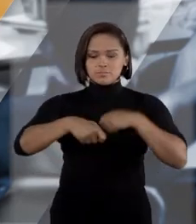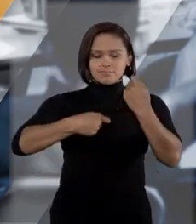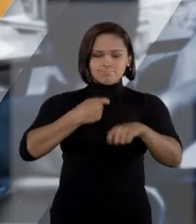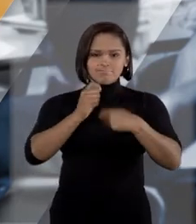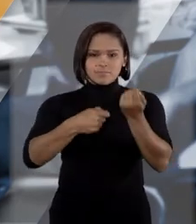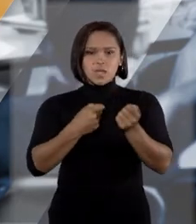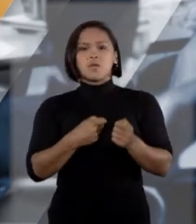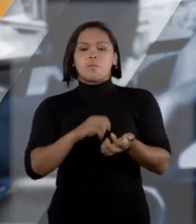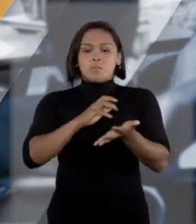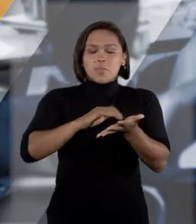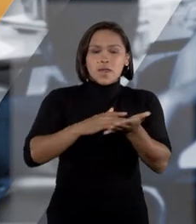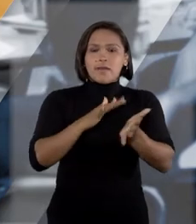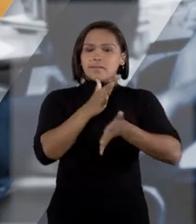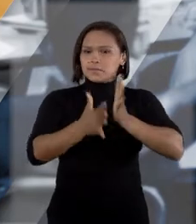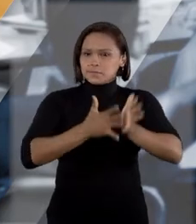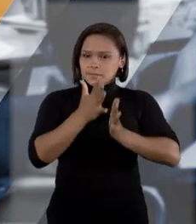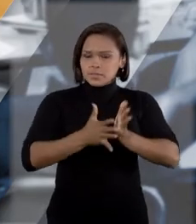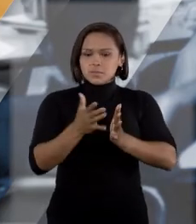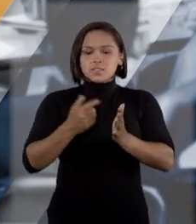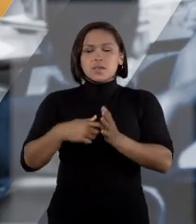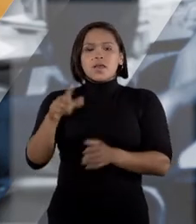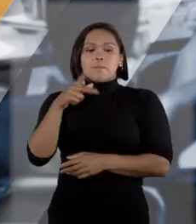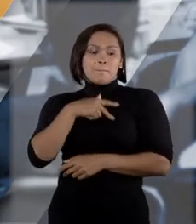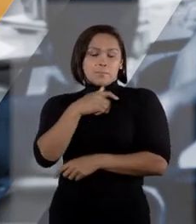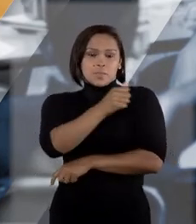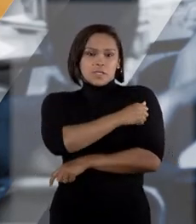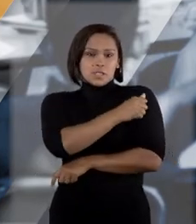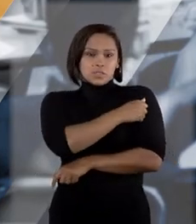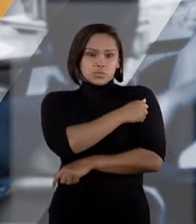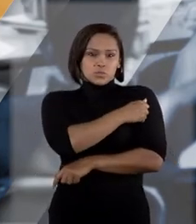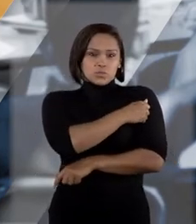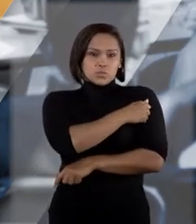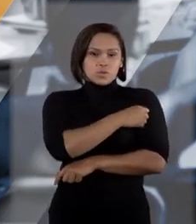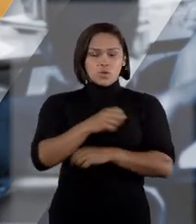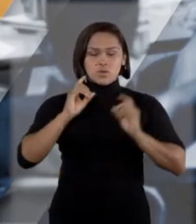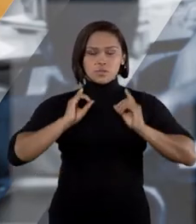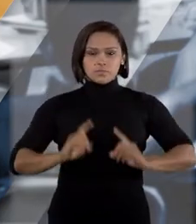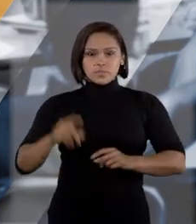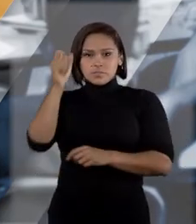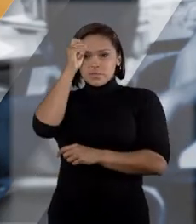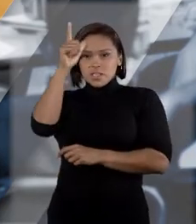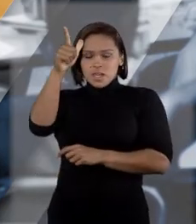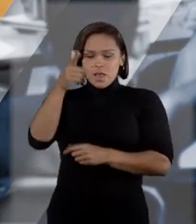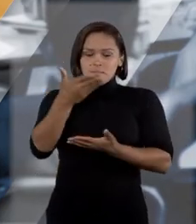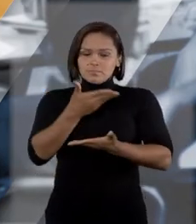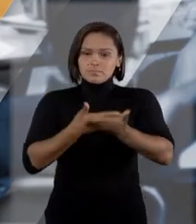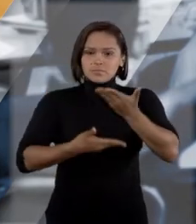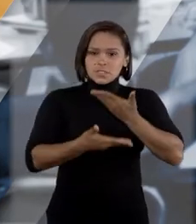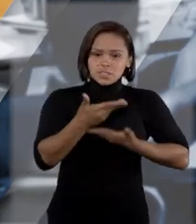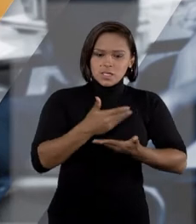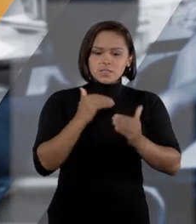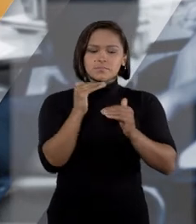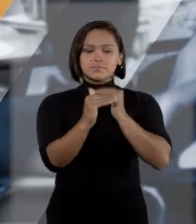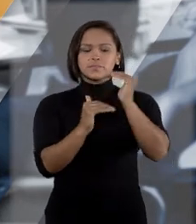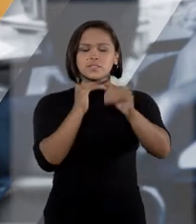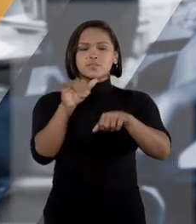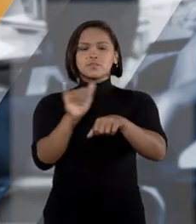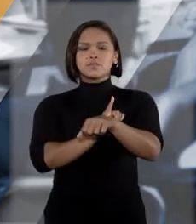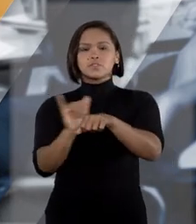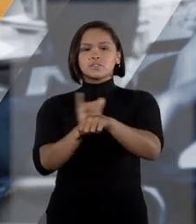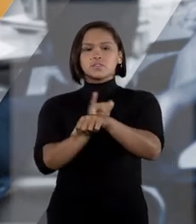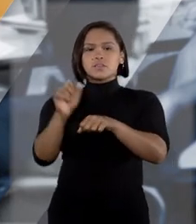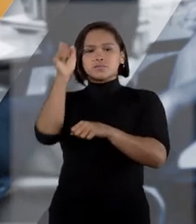como Braille e Libras. Para alunos com deficiência intelectual, é realizada mediação para desenvolver estratégias de